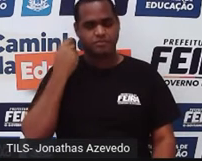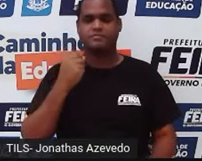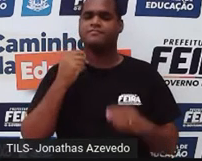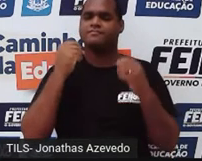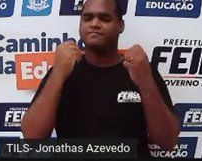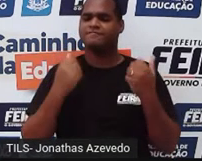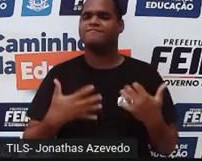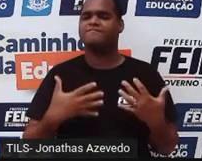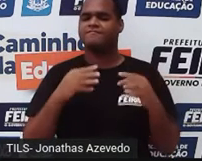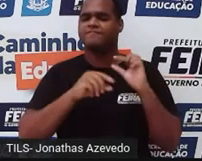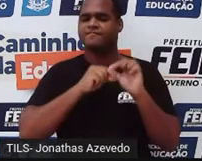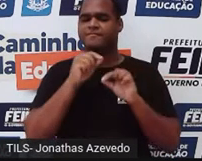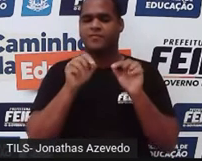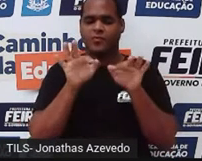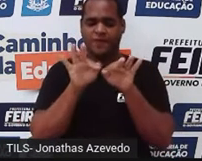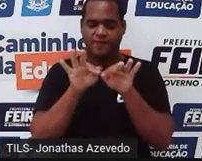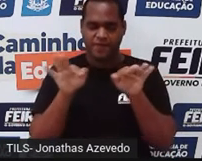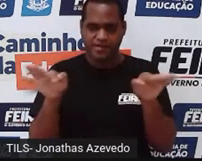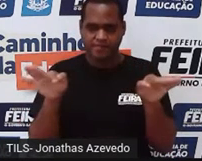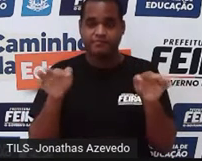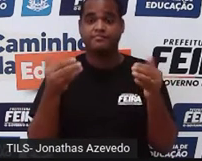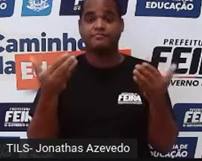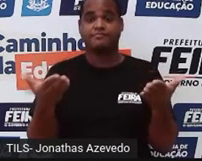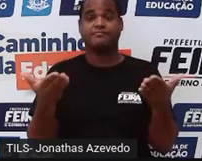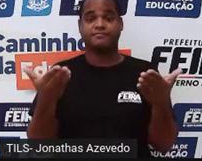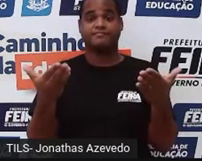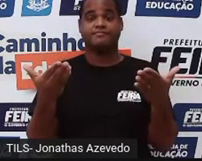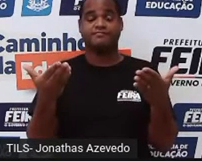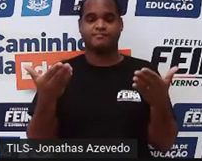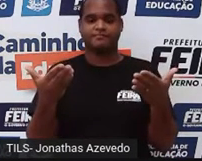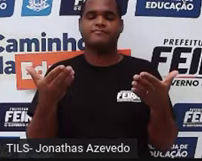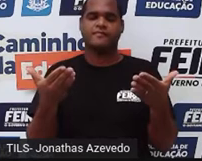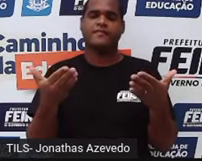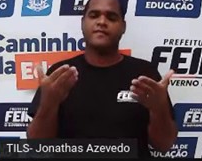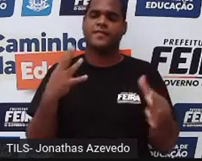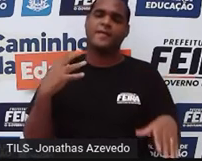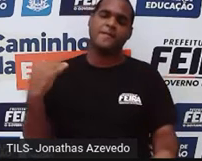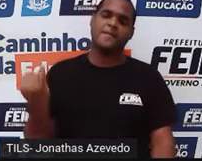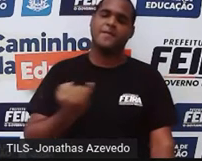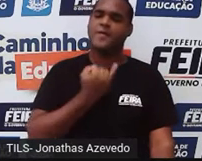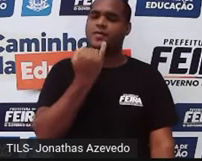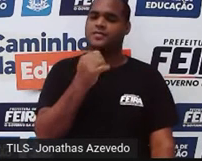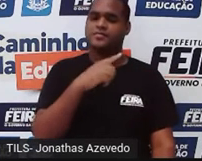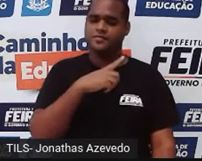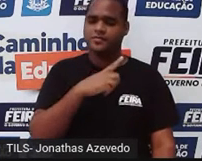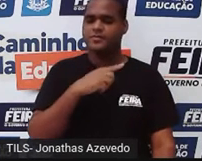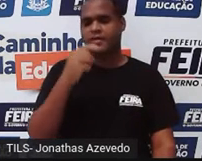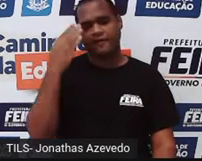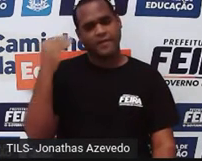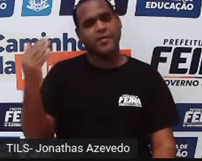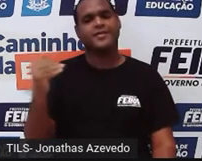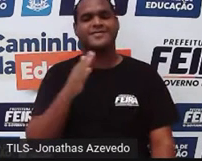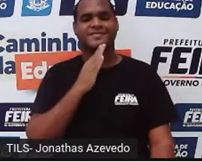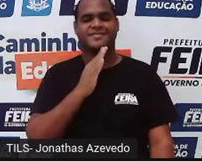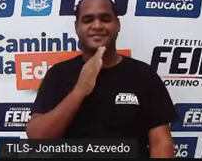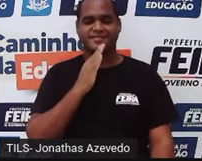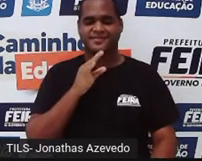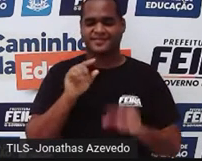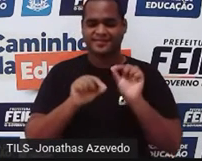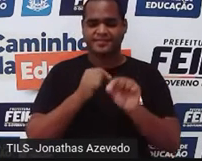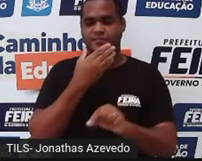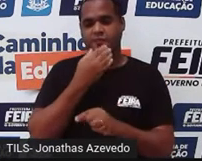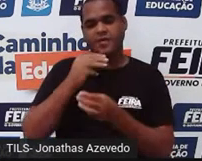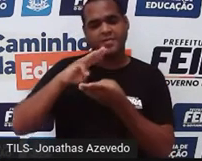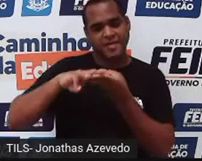outro lado uma frase, né? Bastante interessante e até famosa, por sinal, de um